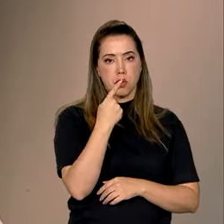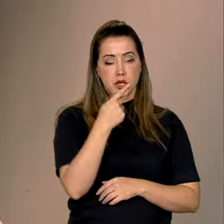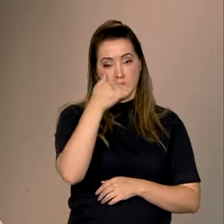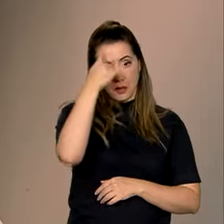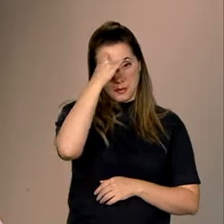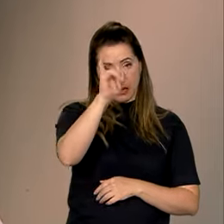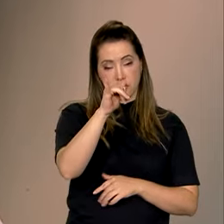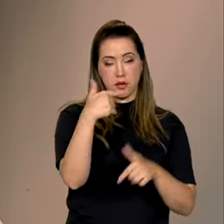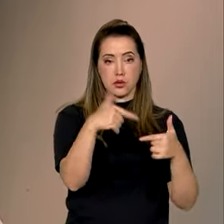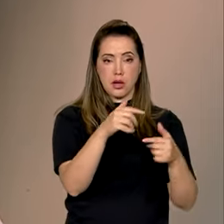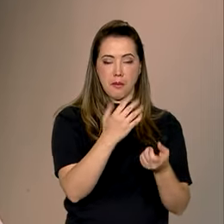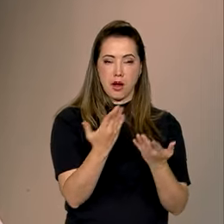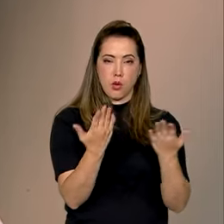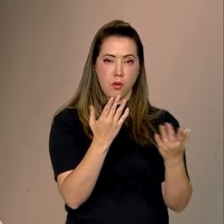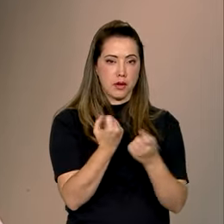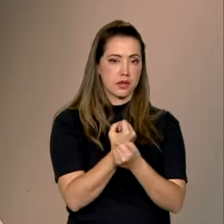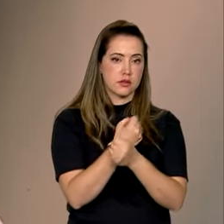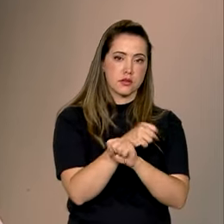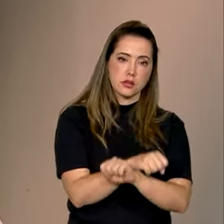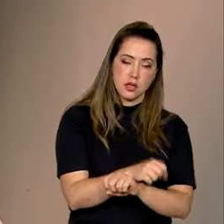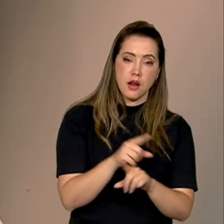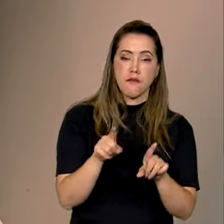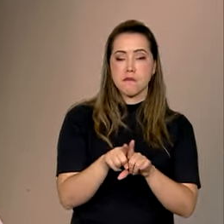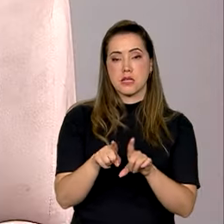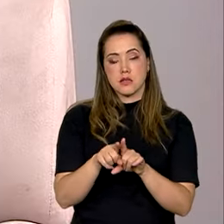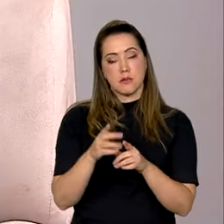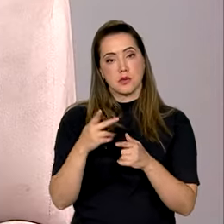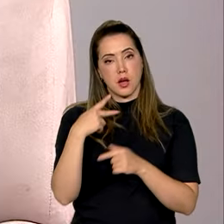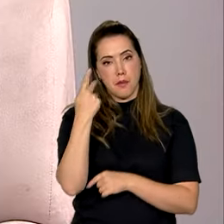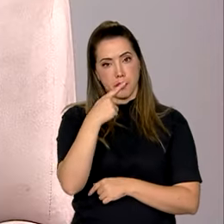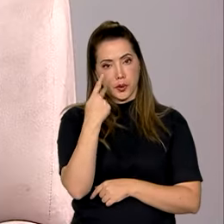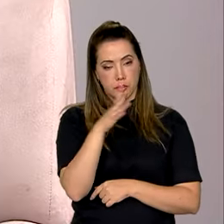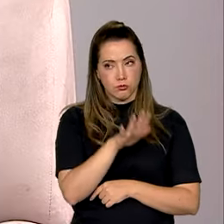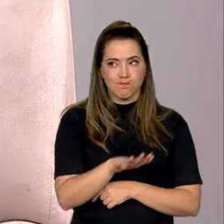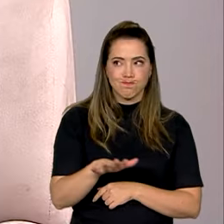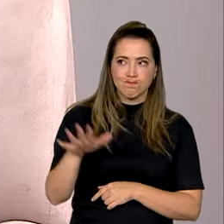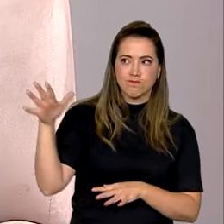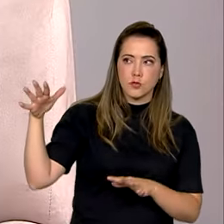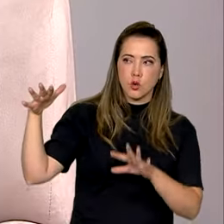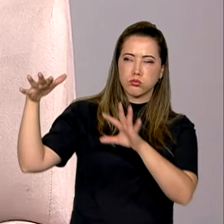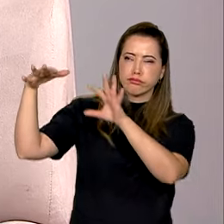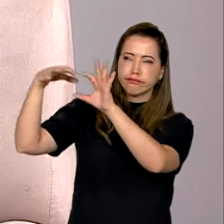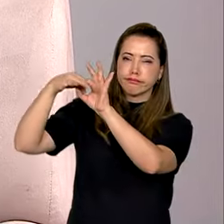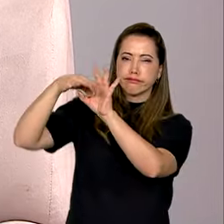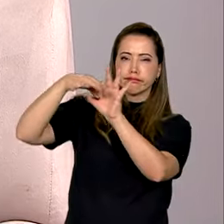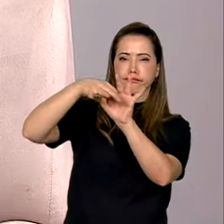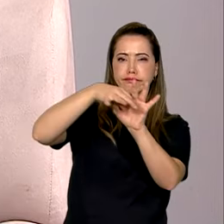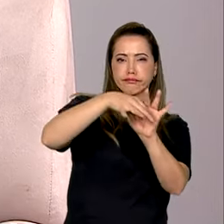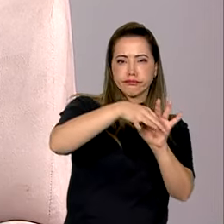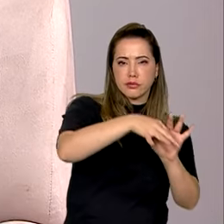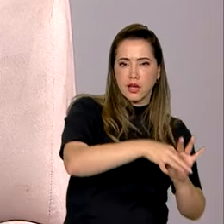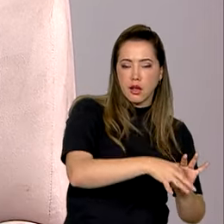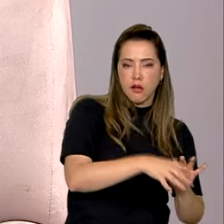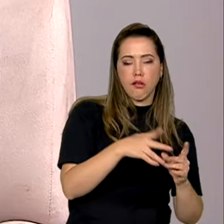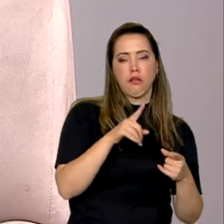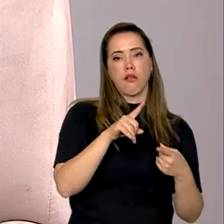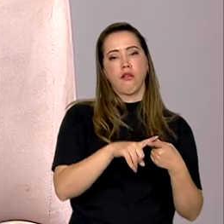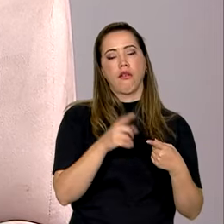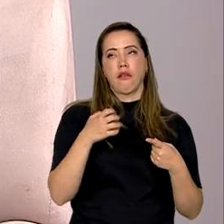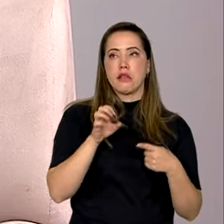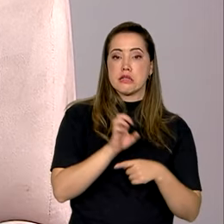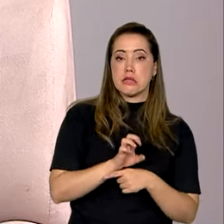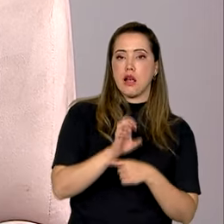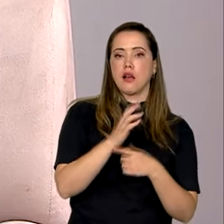combate ao trabalho escravo, na inspeção do trabalho, mas a política, como todos, é uma política articulada, que envolve uma série de atores, tanto atores